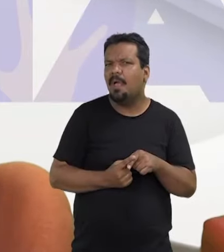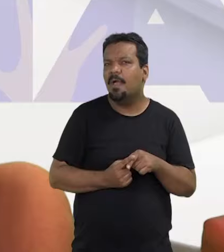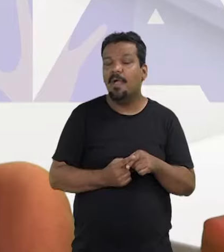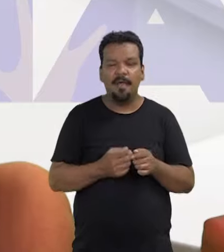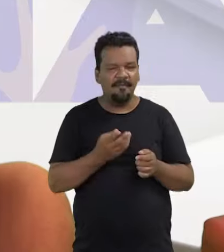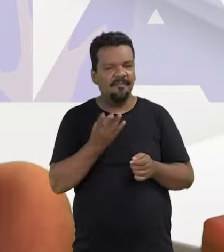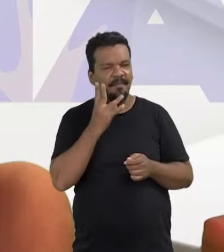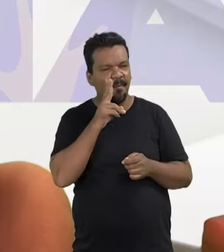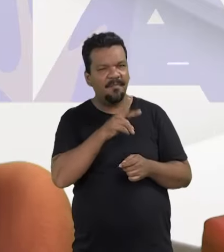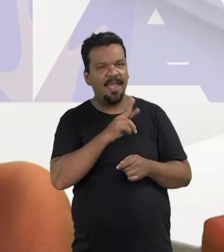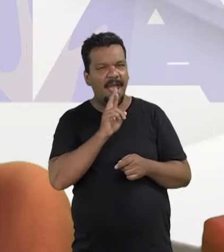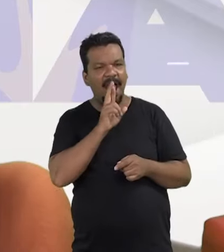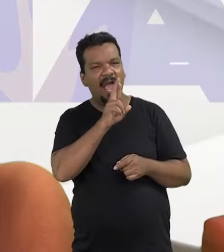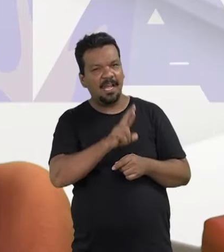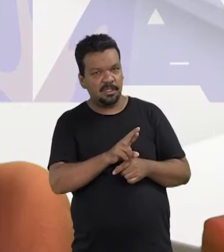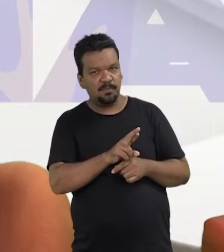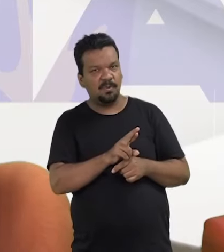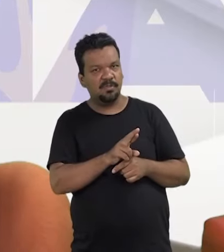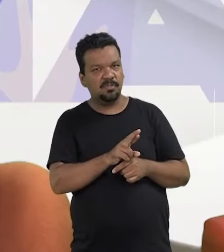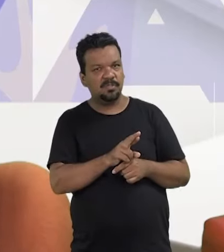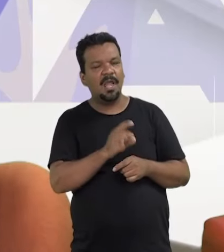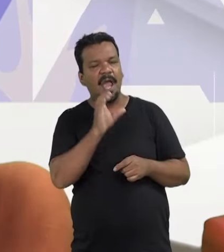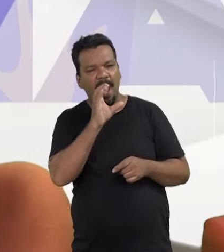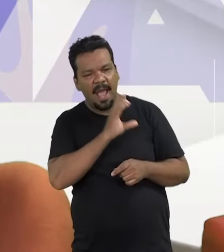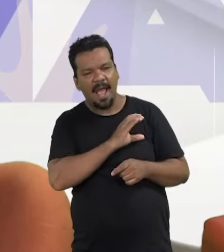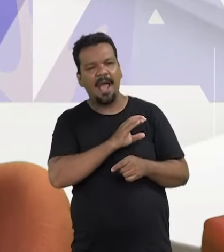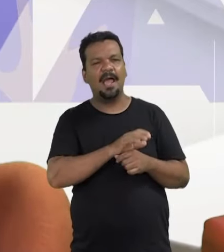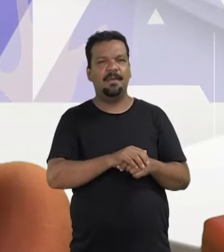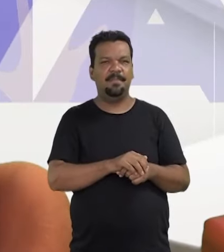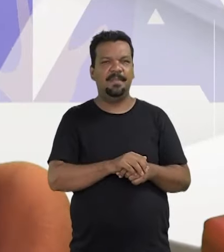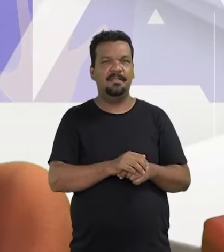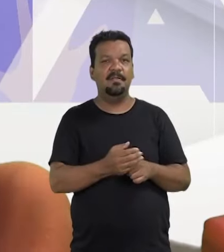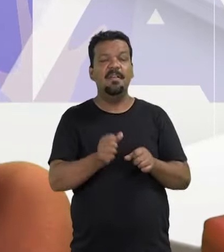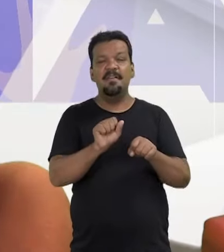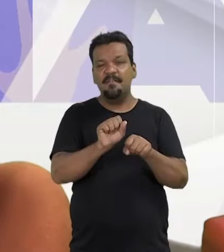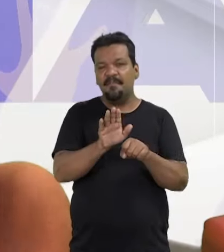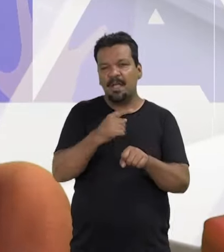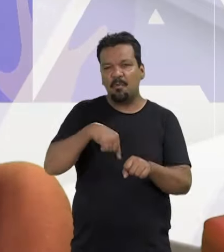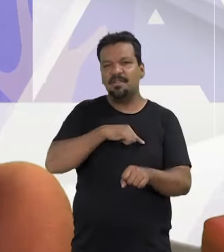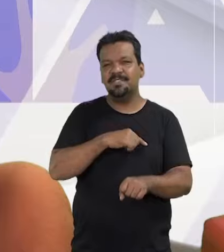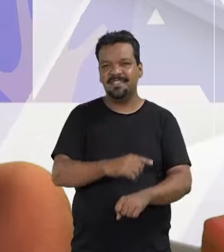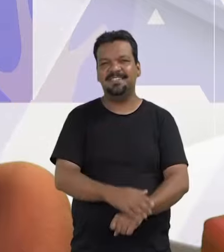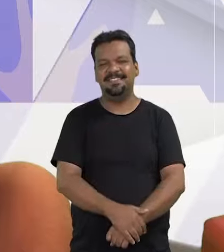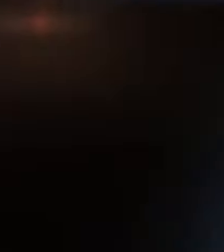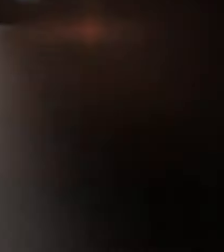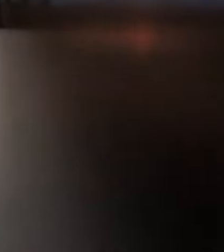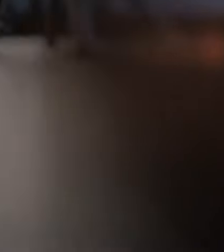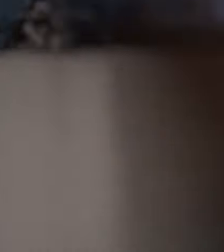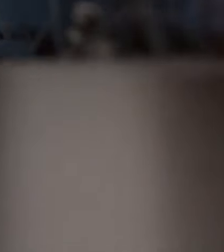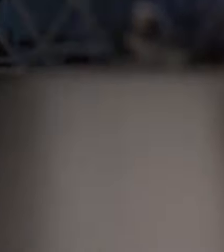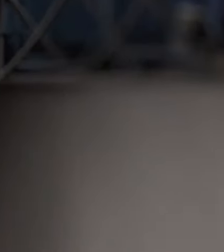quê? Vamos conferir as respostas dentro de alguns instantes. Fica com a gente!